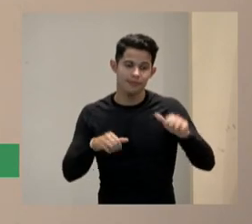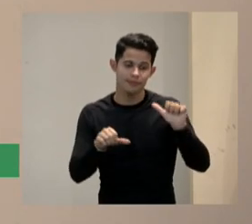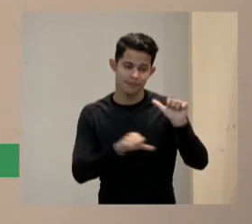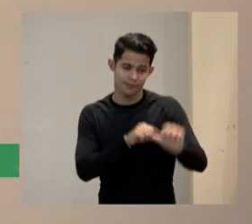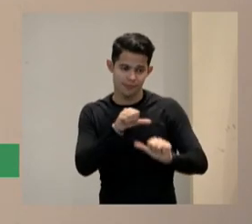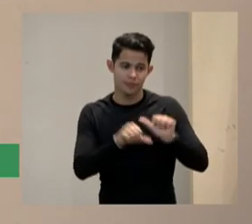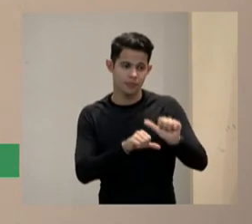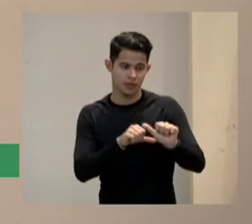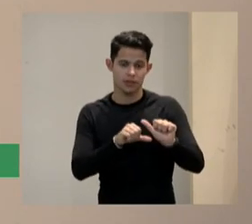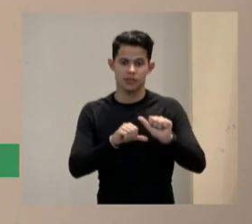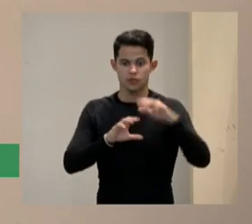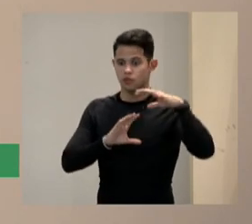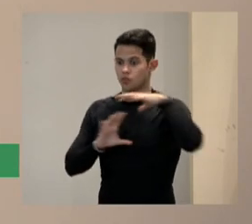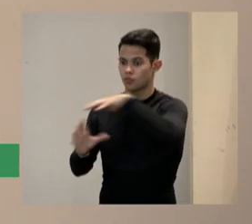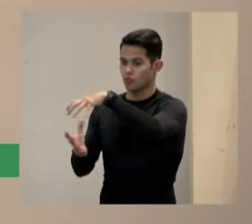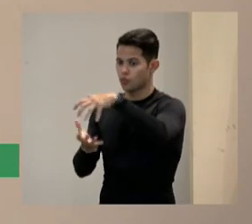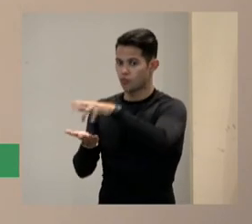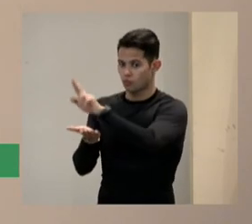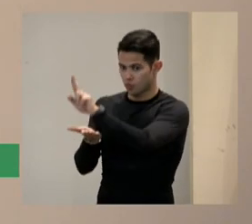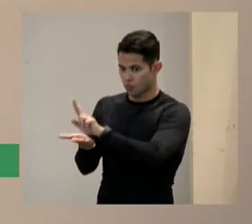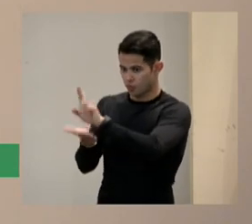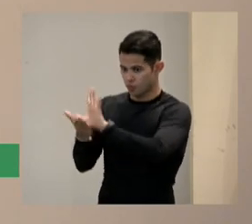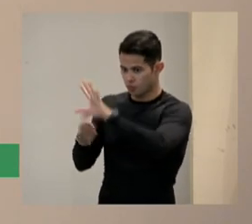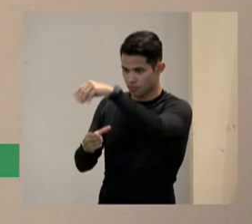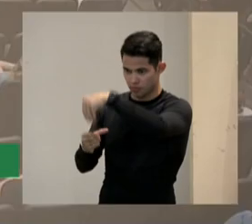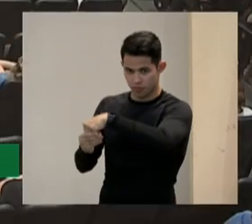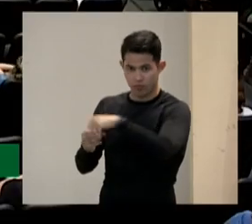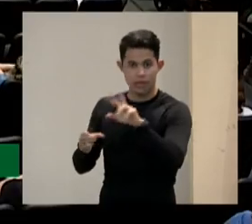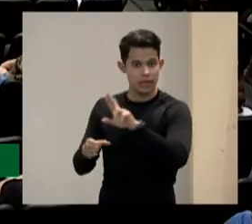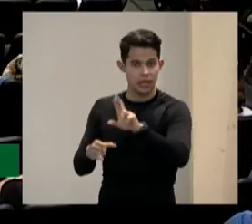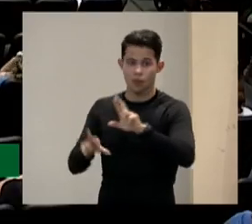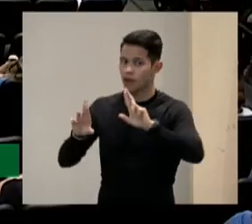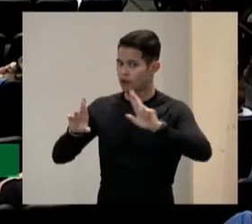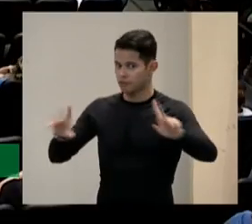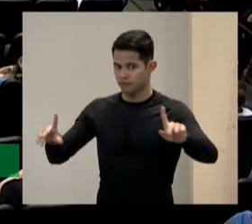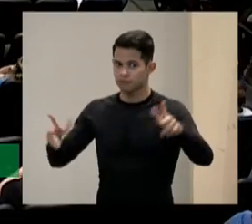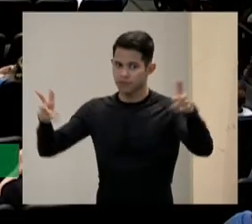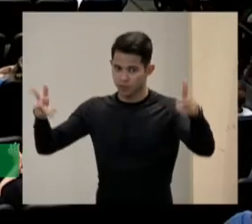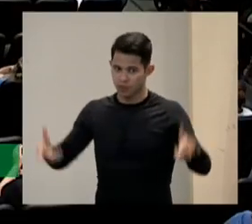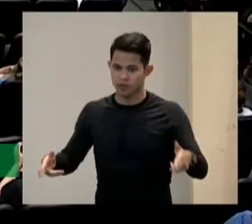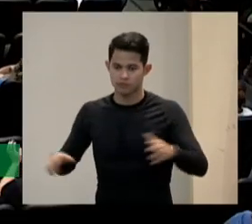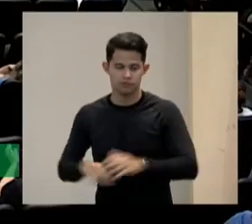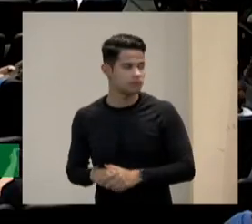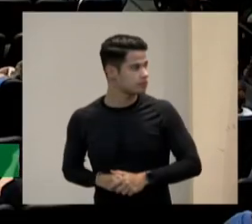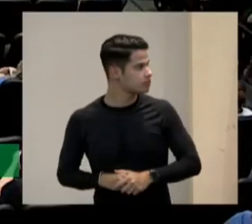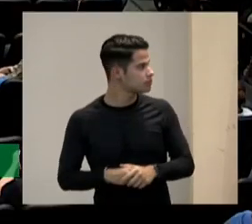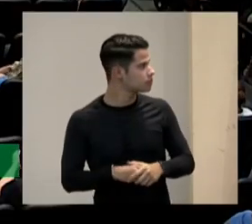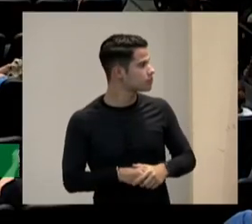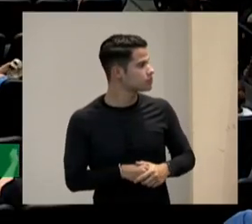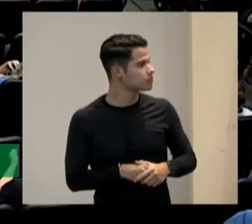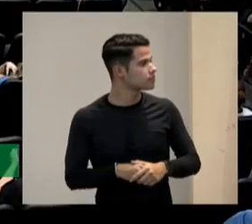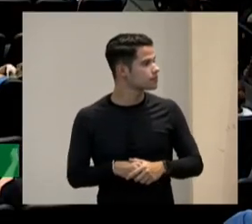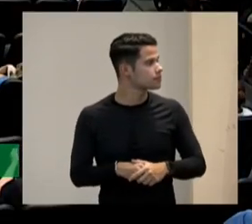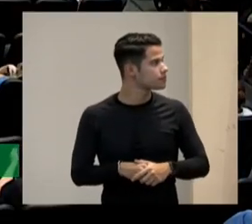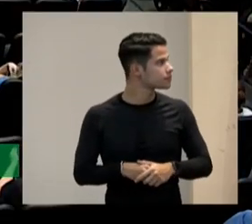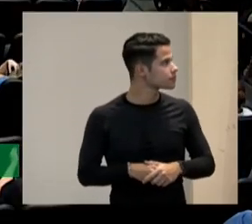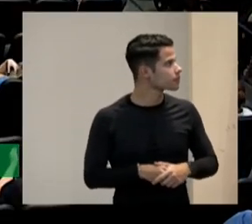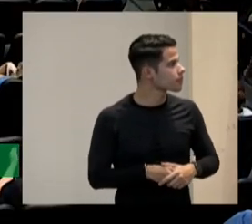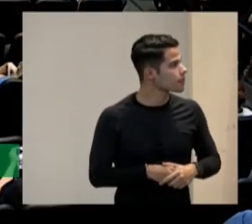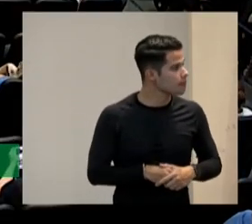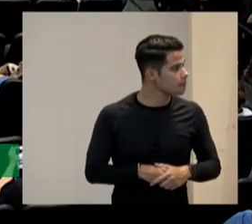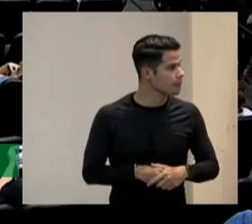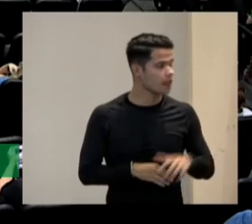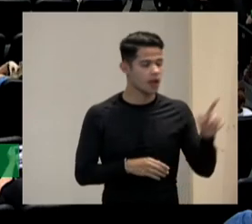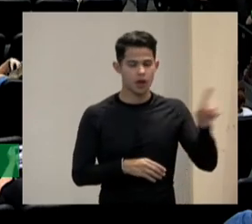mundo universitario nem falemos que também temos exemplos para falar bem que é o Dua vamos entrar em materia o